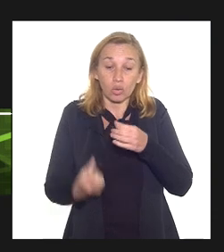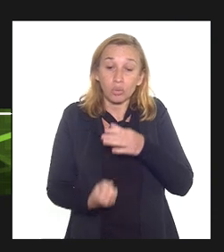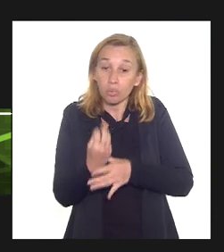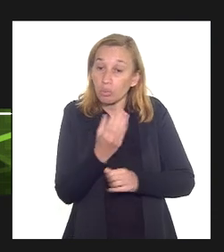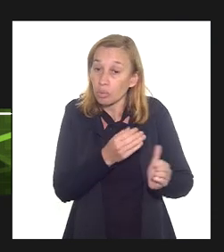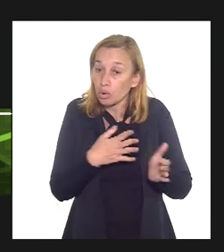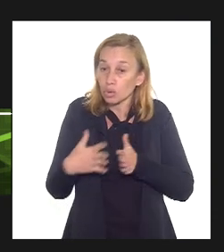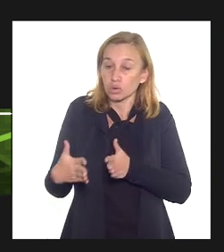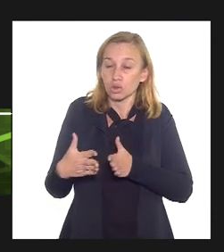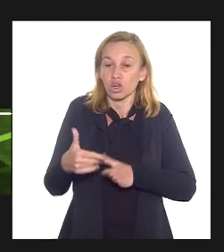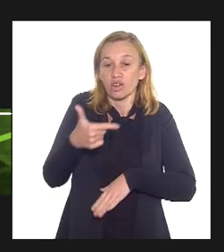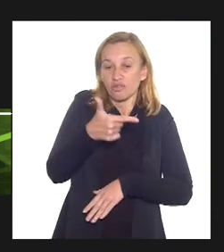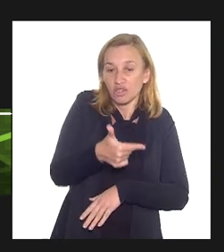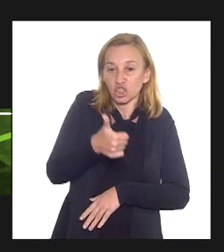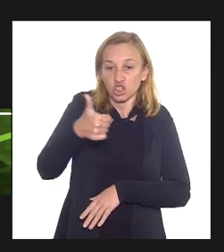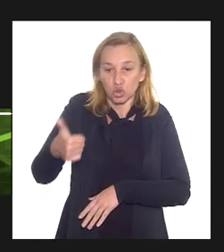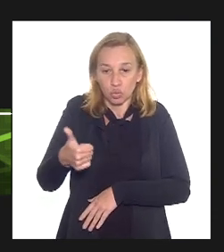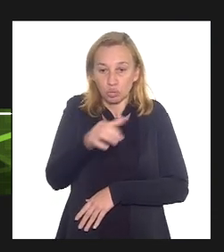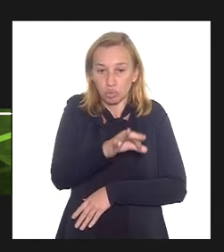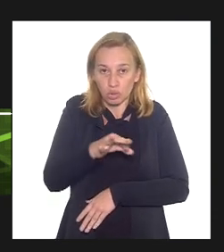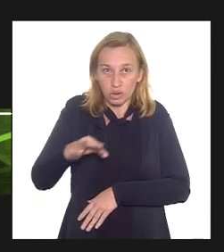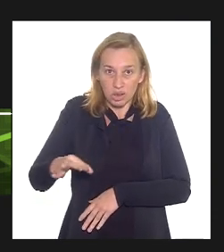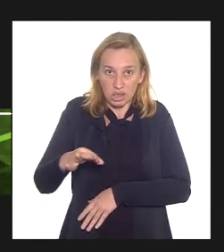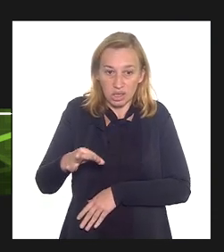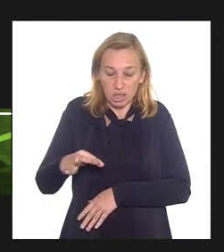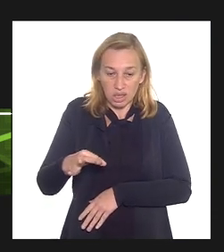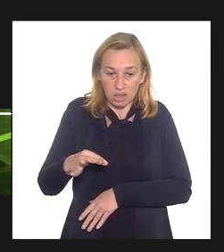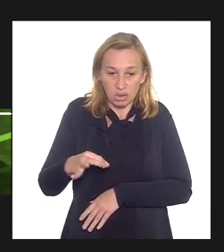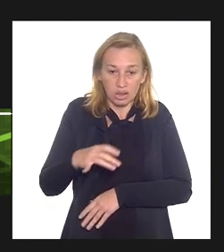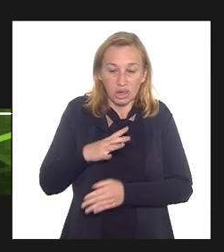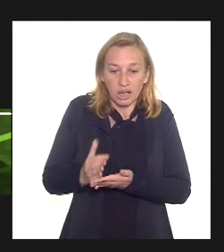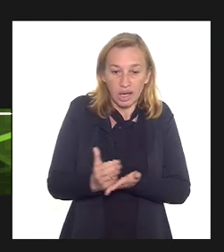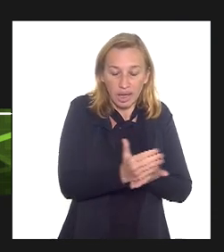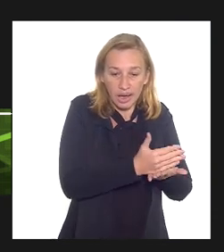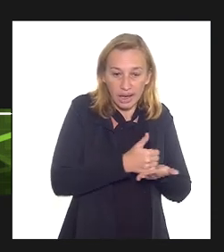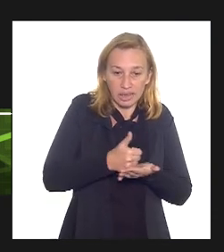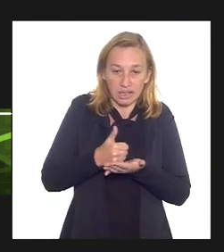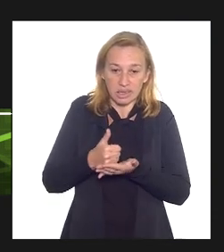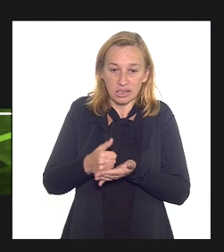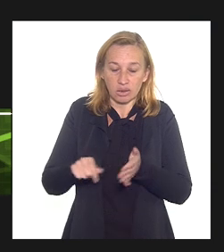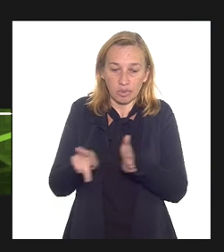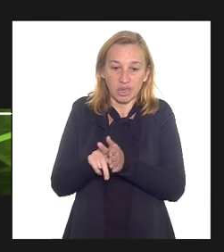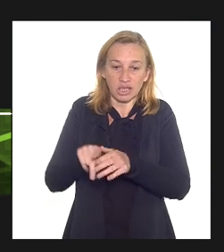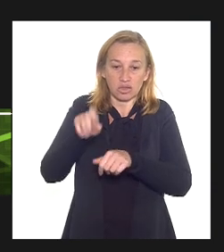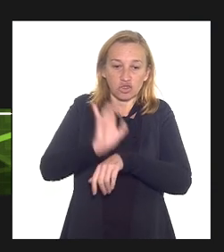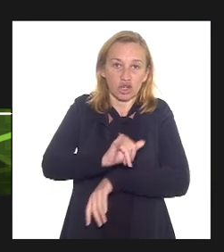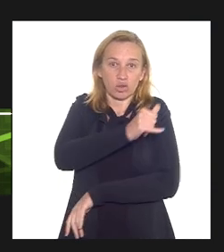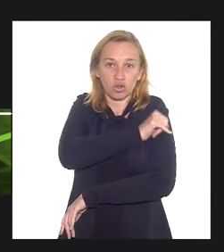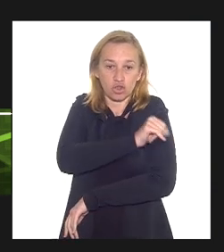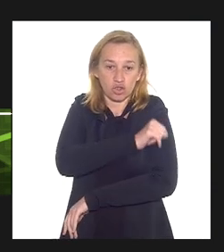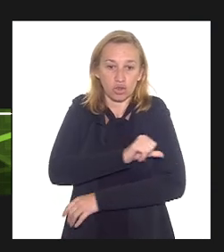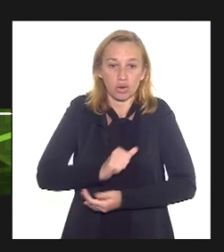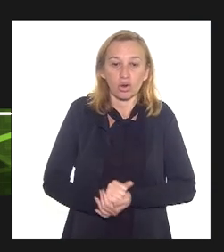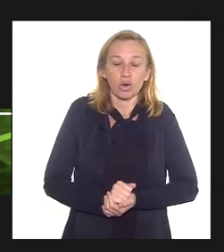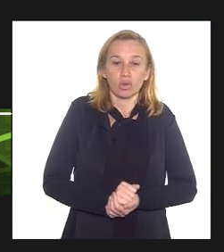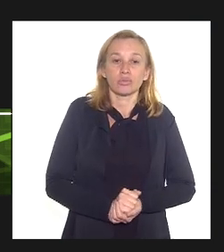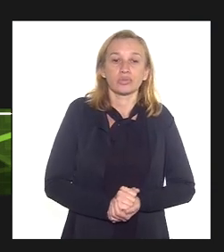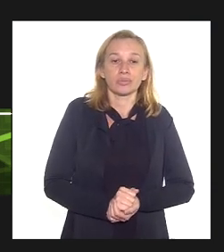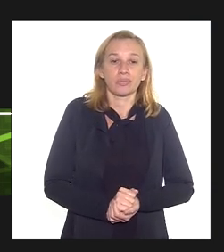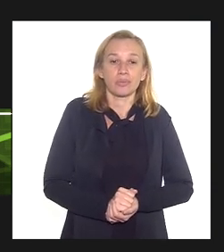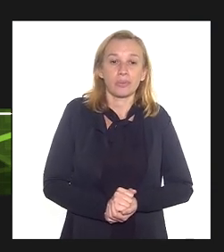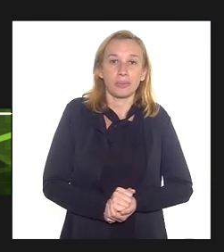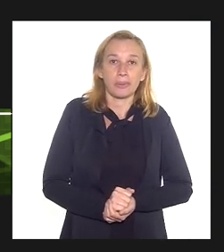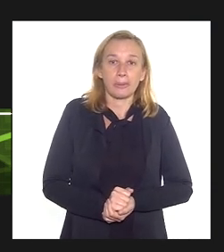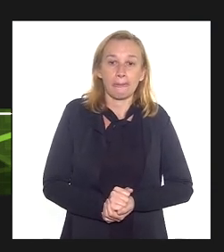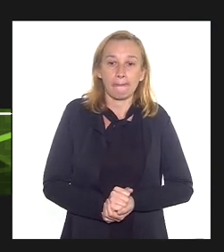cerca de 21% geram arrecadação para o estado do Rio de Janeiro seja por meio de